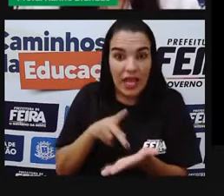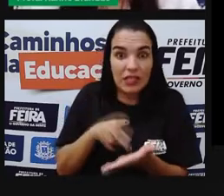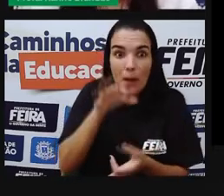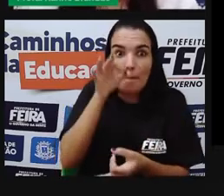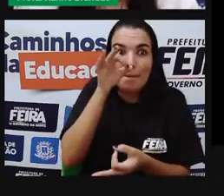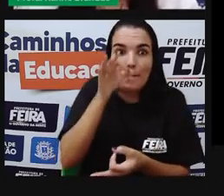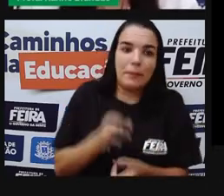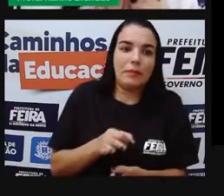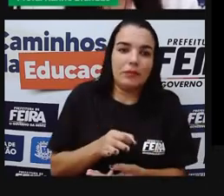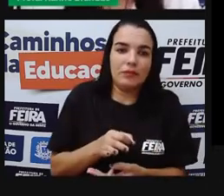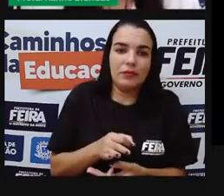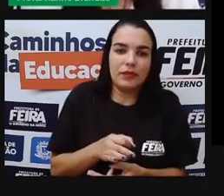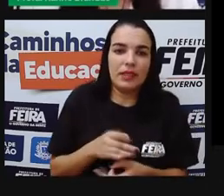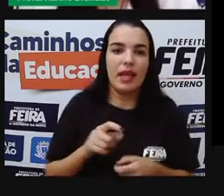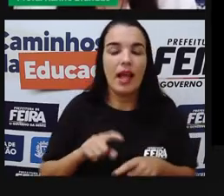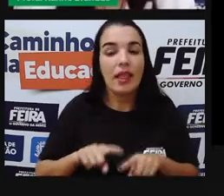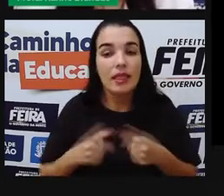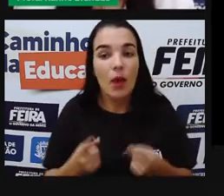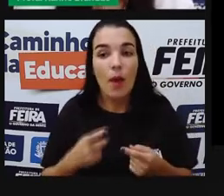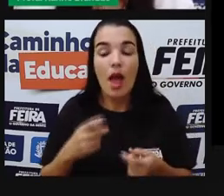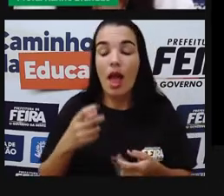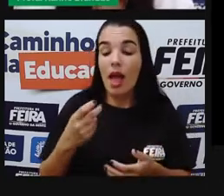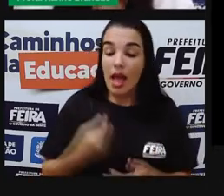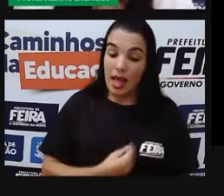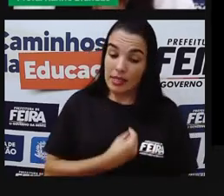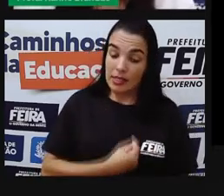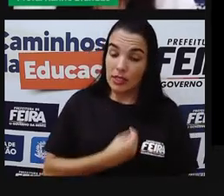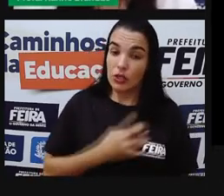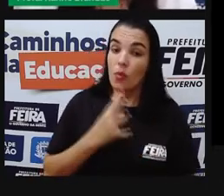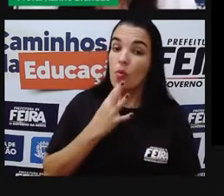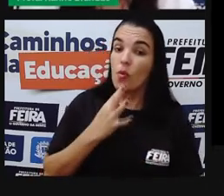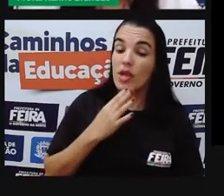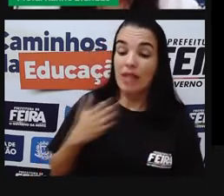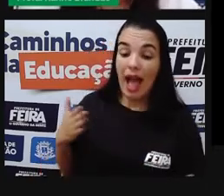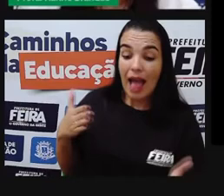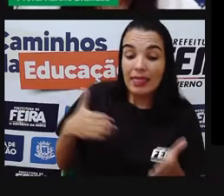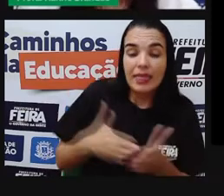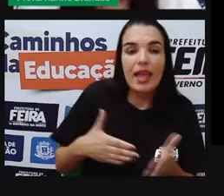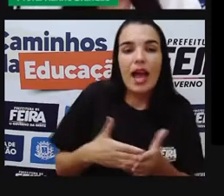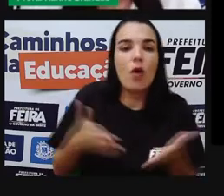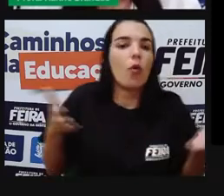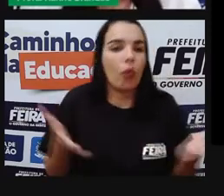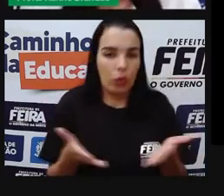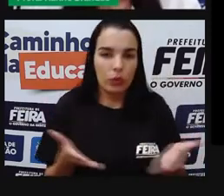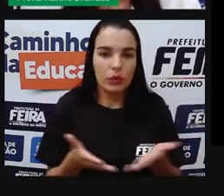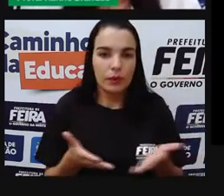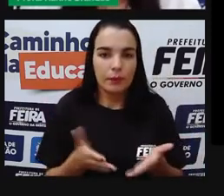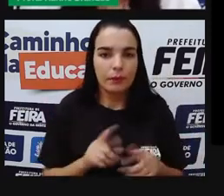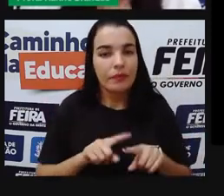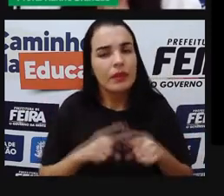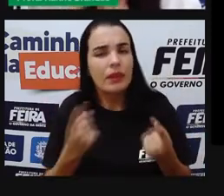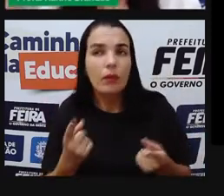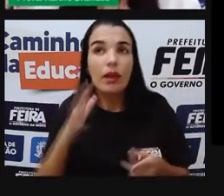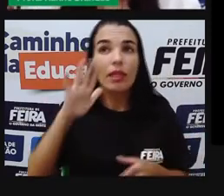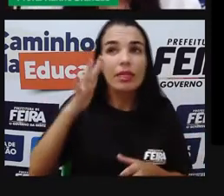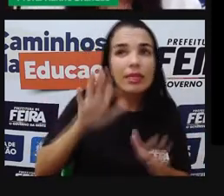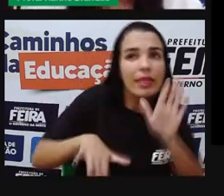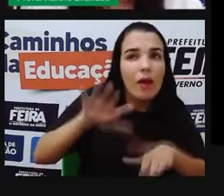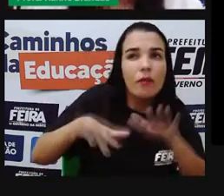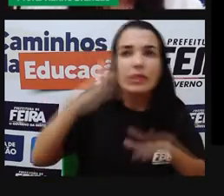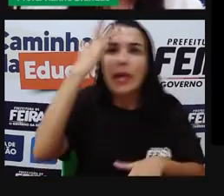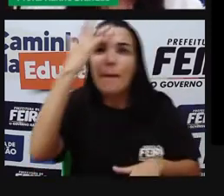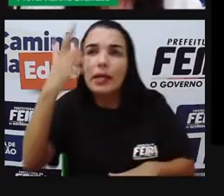existe pesquisa, existe o que a gente conhece até aqui, até o momento de hoje. Talvez amanhã outras